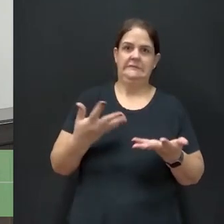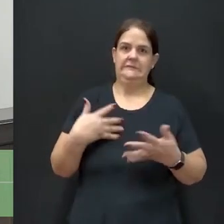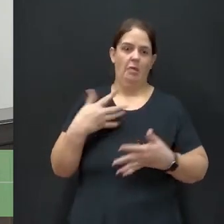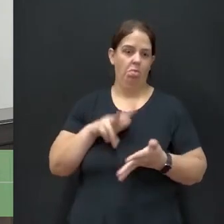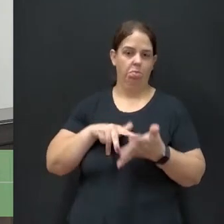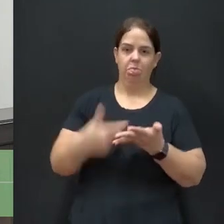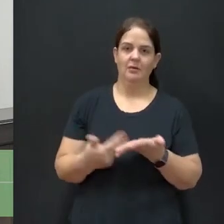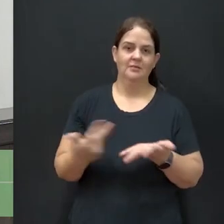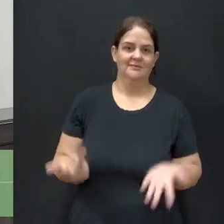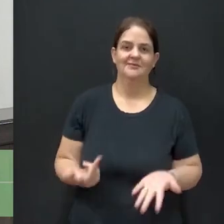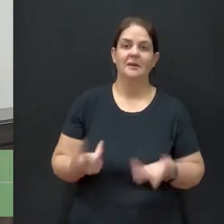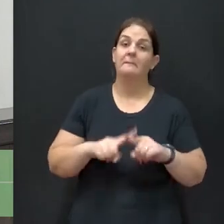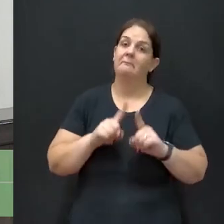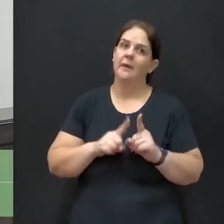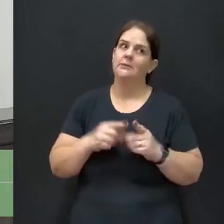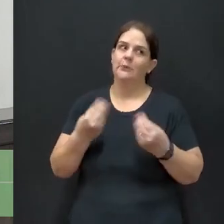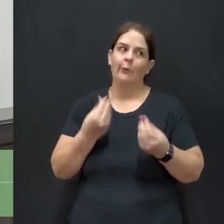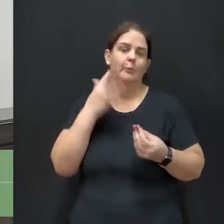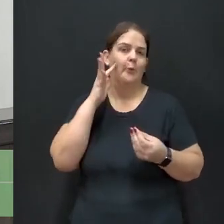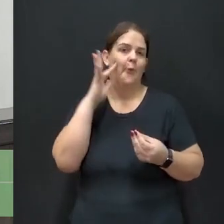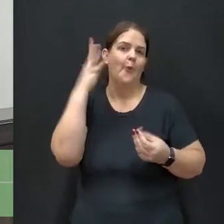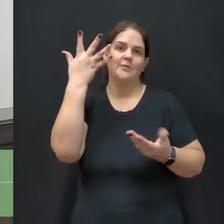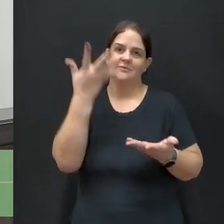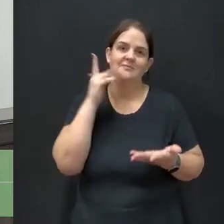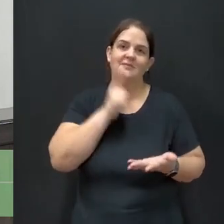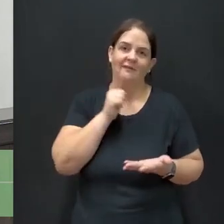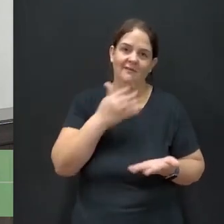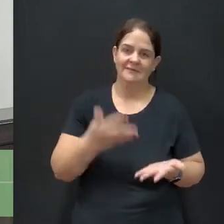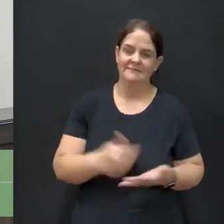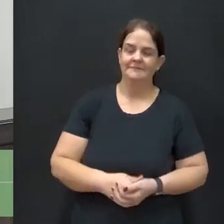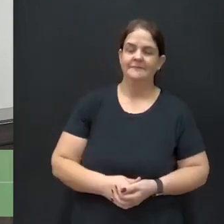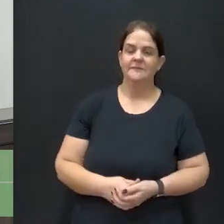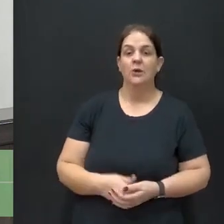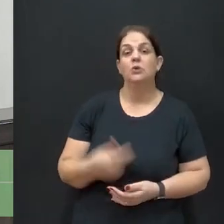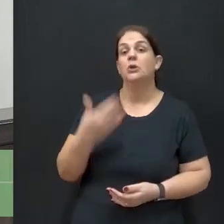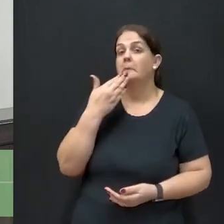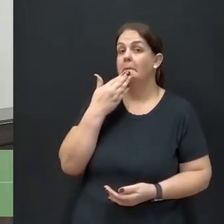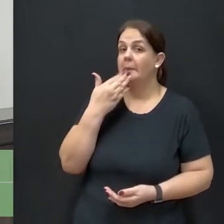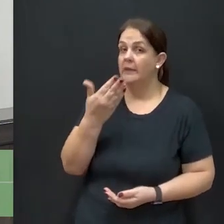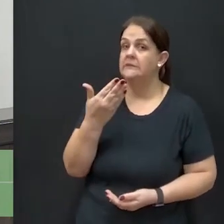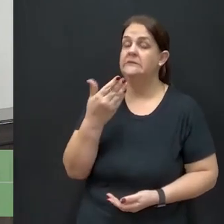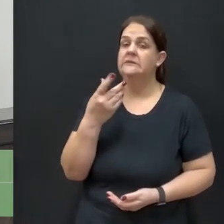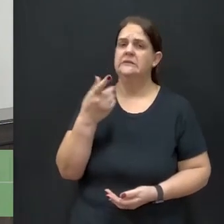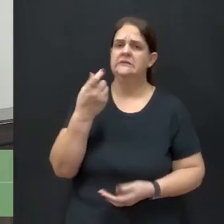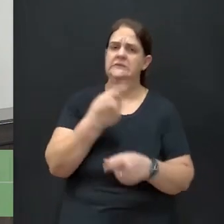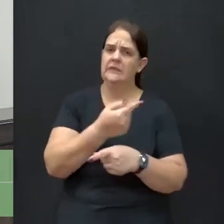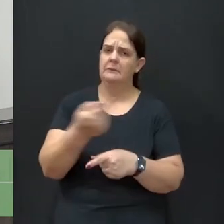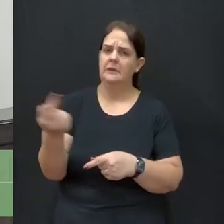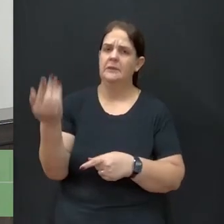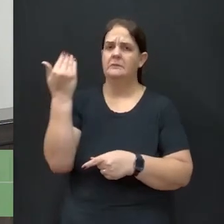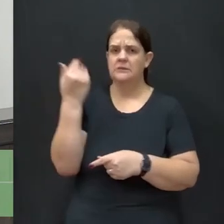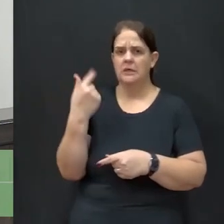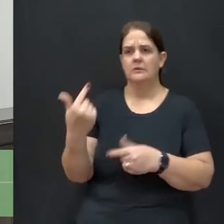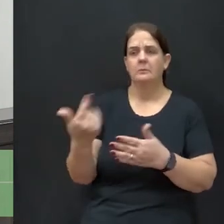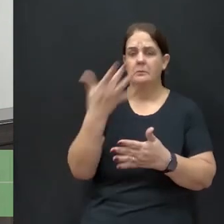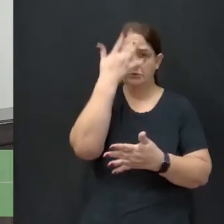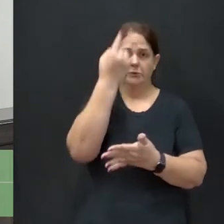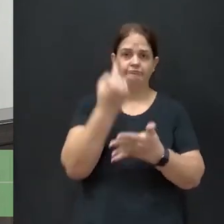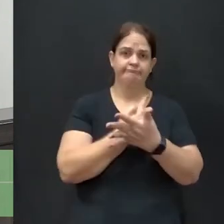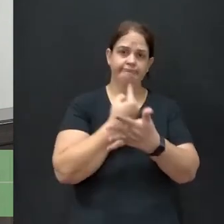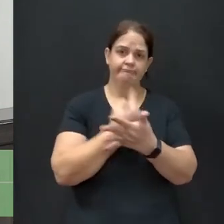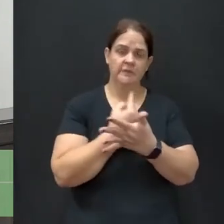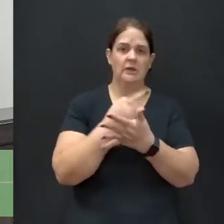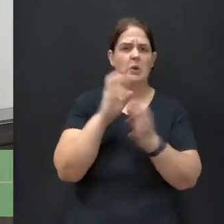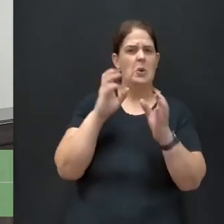esborrachar, mas é incrível como consegue. Então a gente interpela as autoridades, a semana passada fomos interpelados na rede social dizendo que os